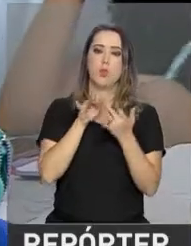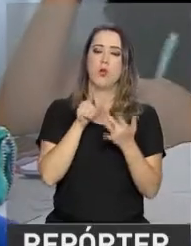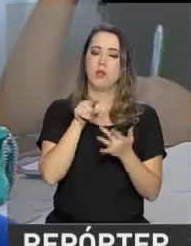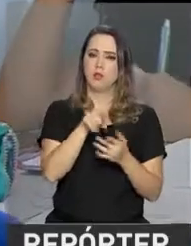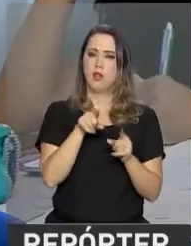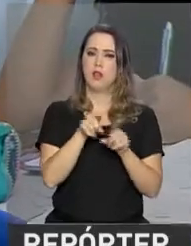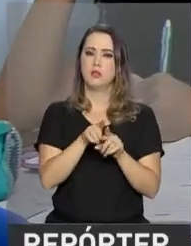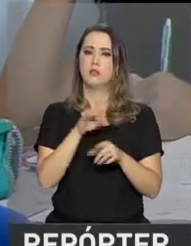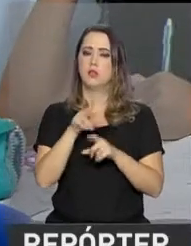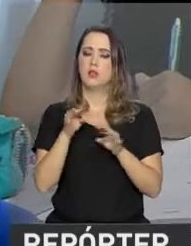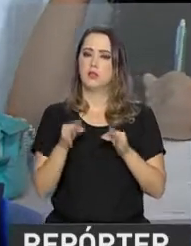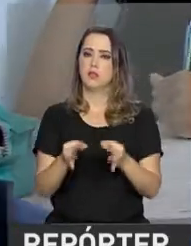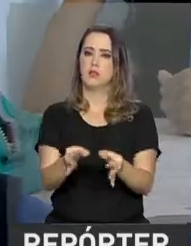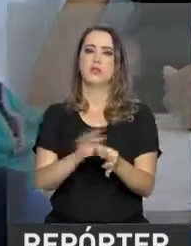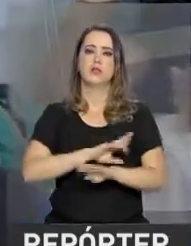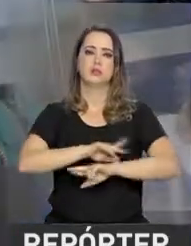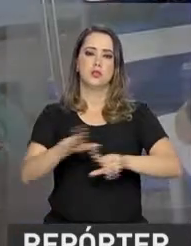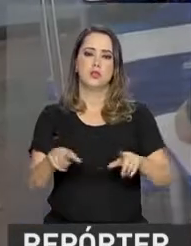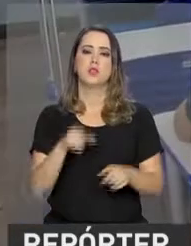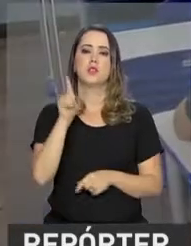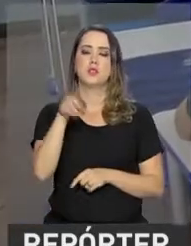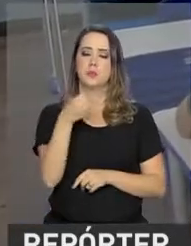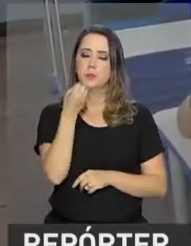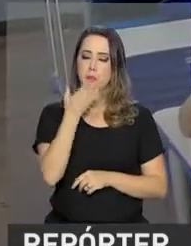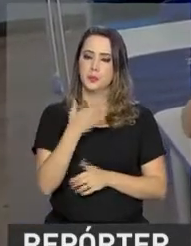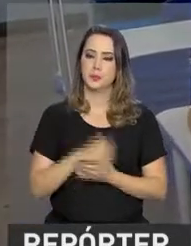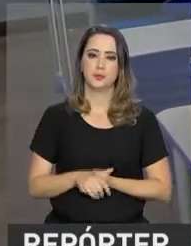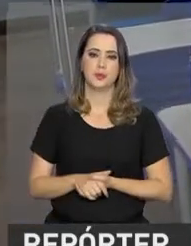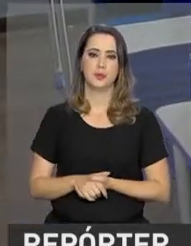tecnologia pode ser usada para muitas coisas, muitas coisas boas.